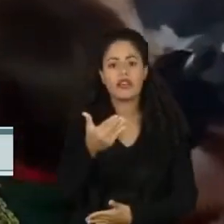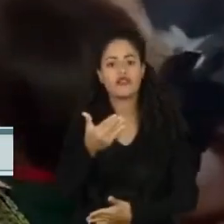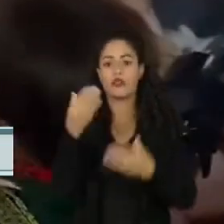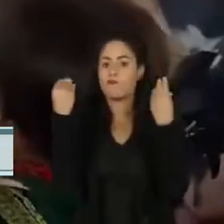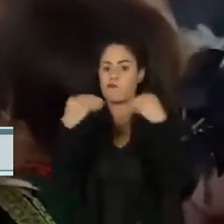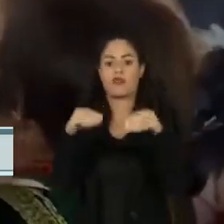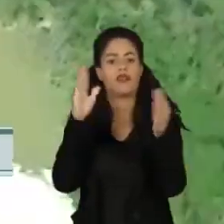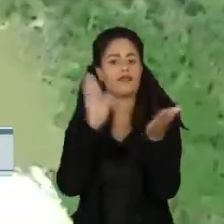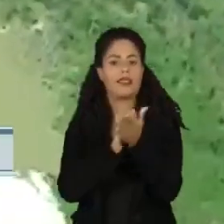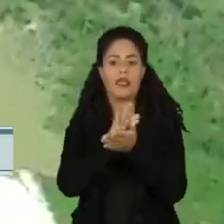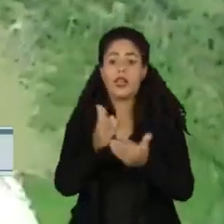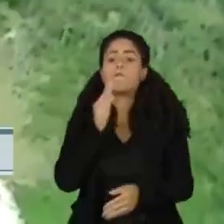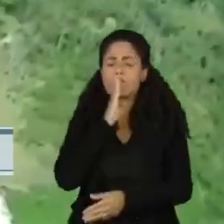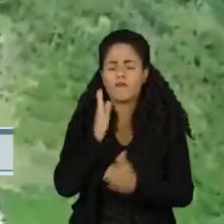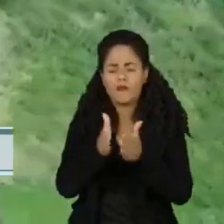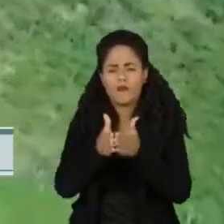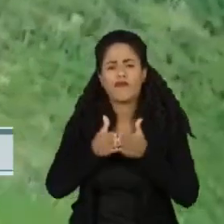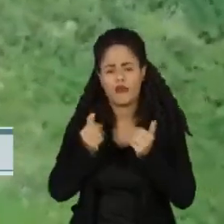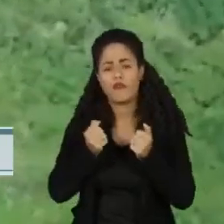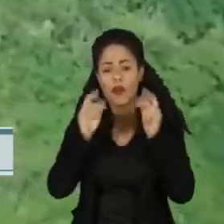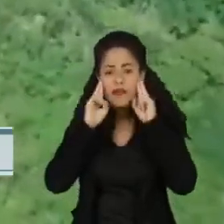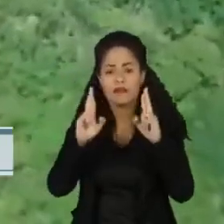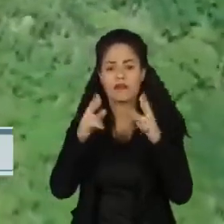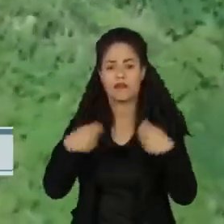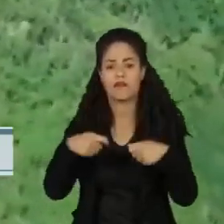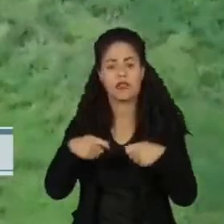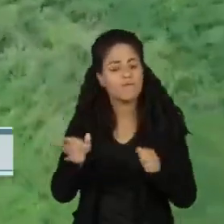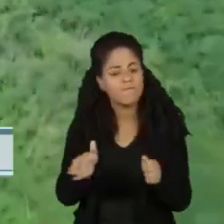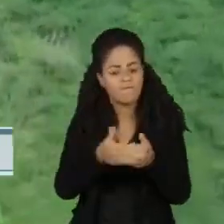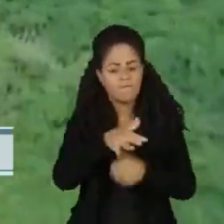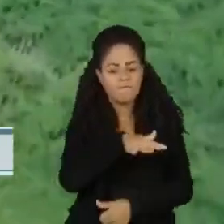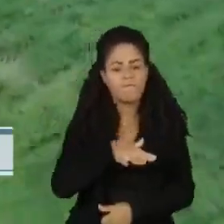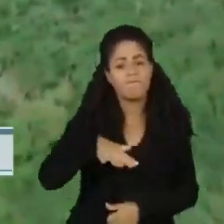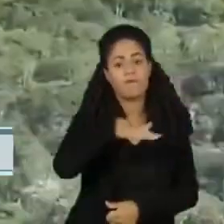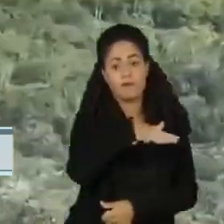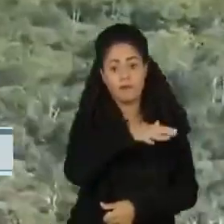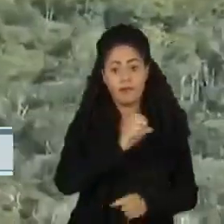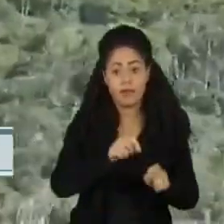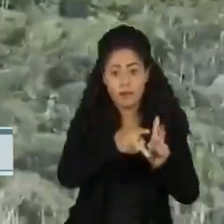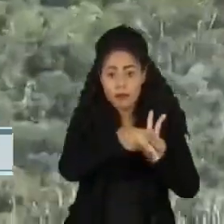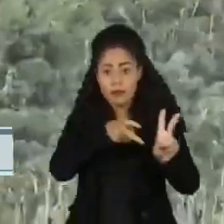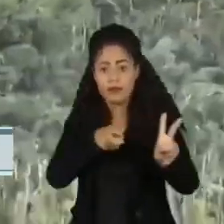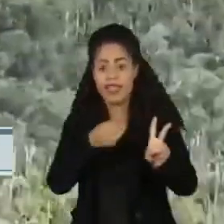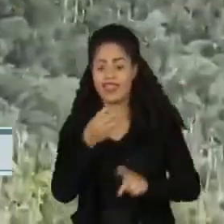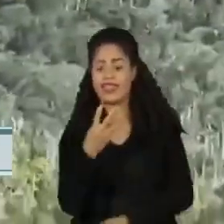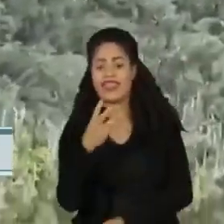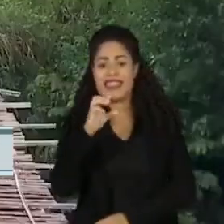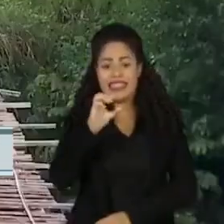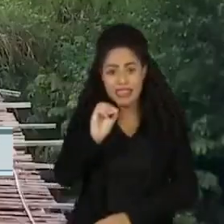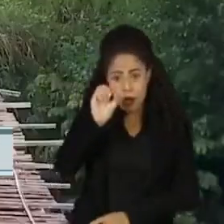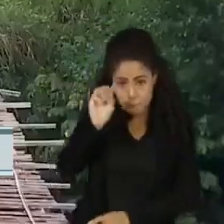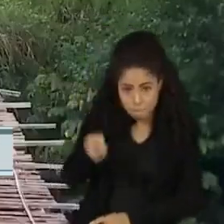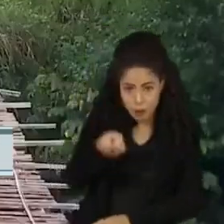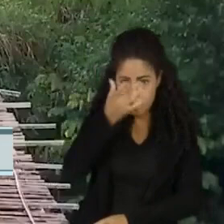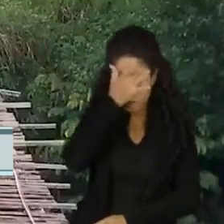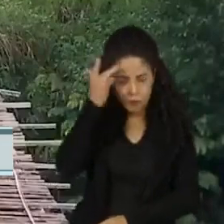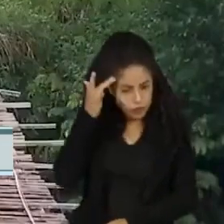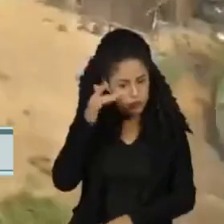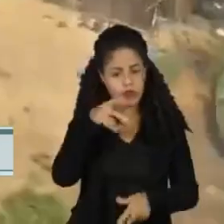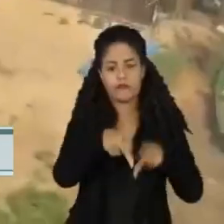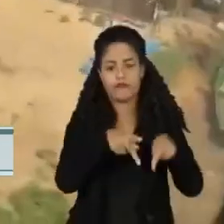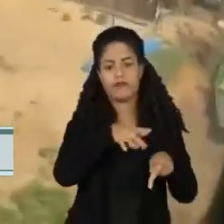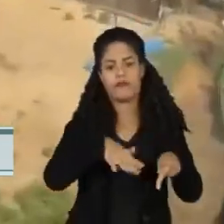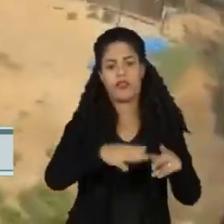fosse mais divulgada. Ela vivia na maior reserva indígena do país, com mais de 30 mil habitantes, uma das